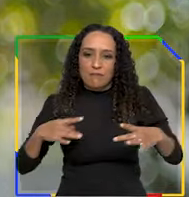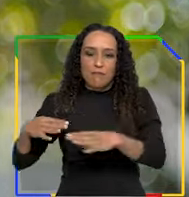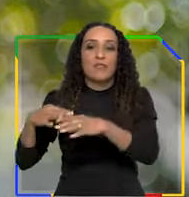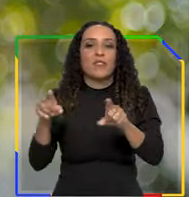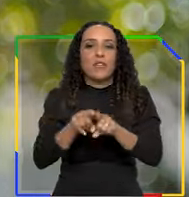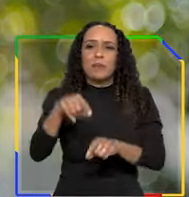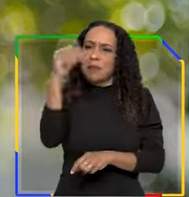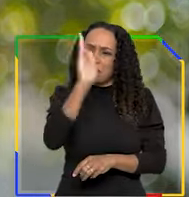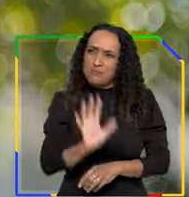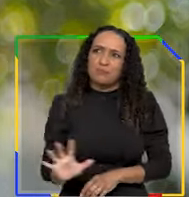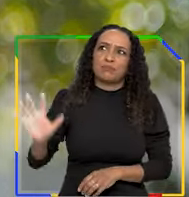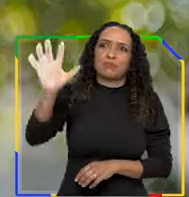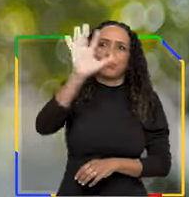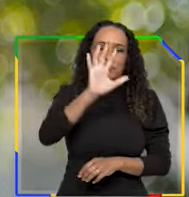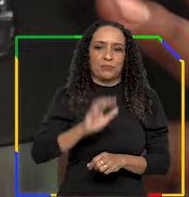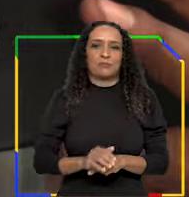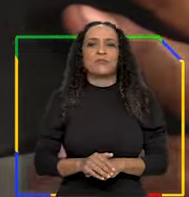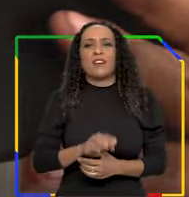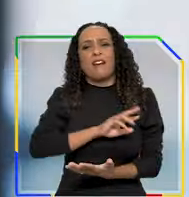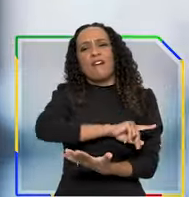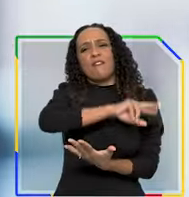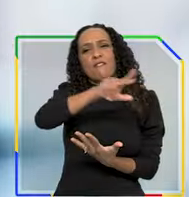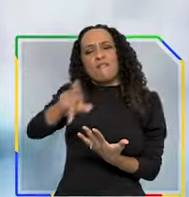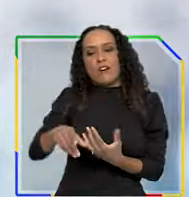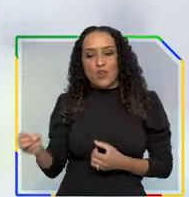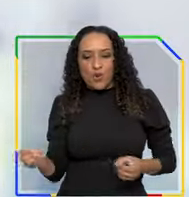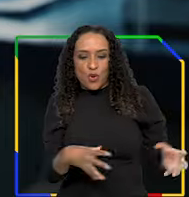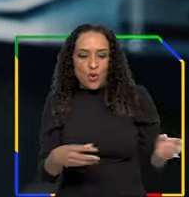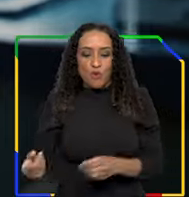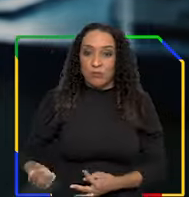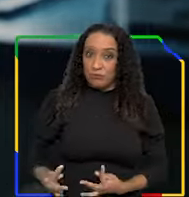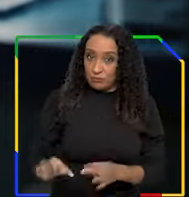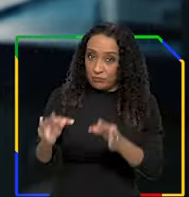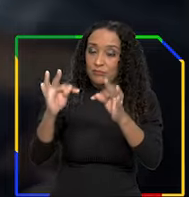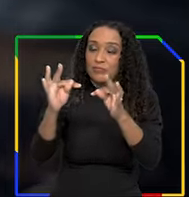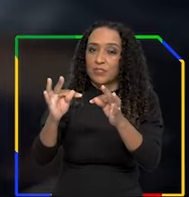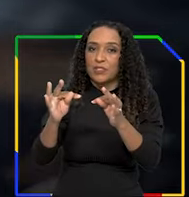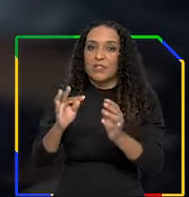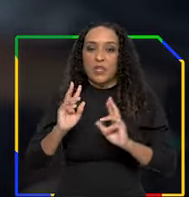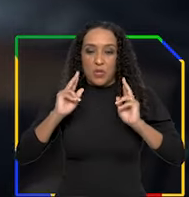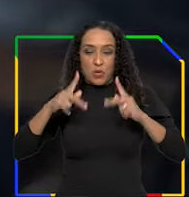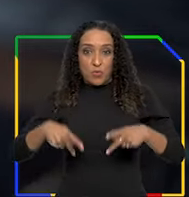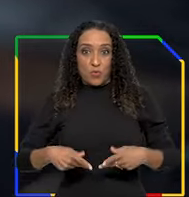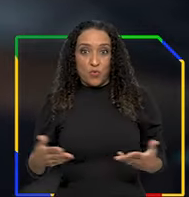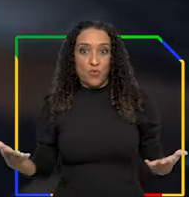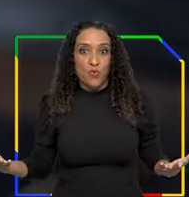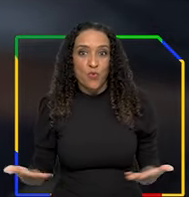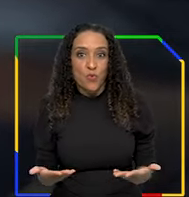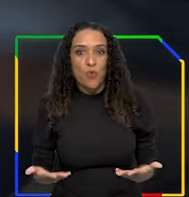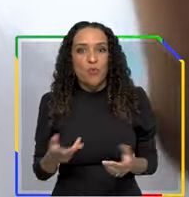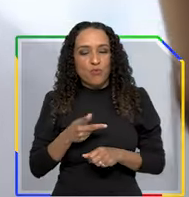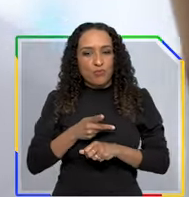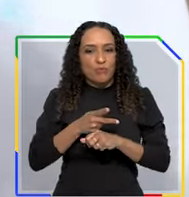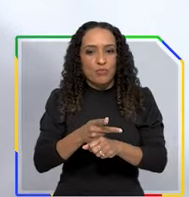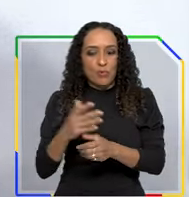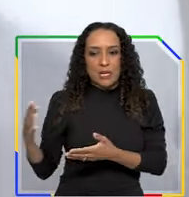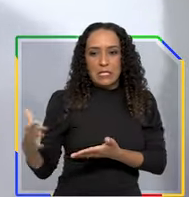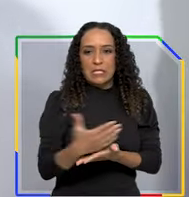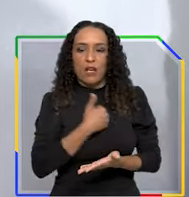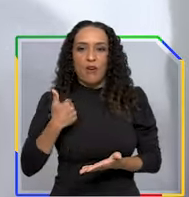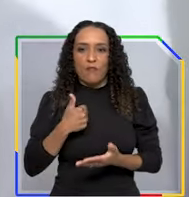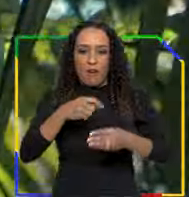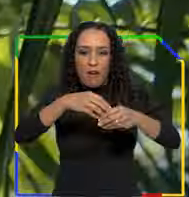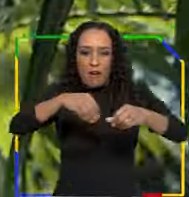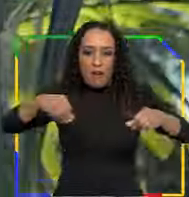cidades pelo país afora. Muitas das novas tecnologias que a humanidade hoje busca para